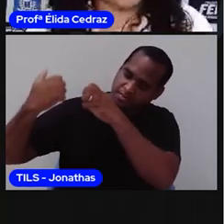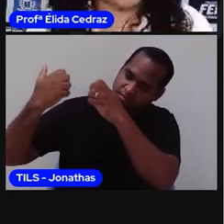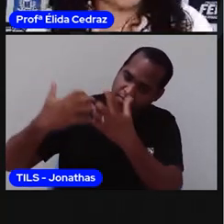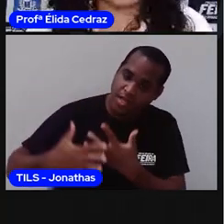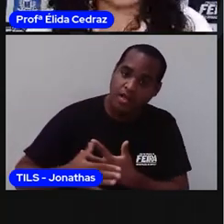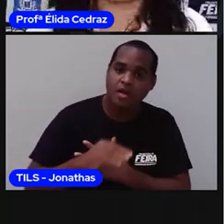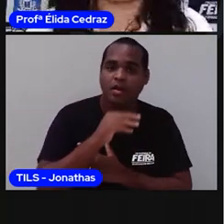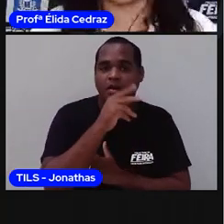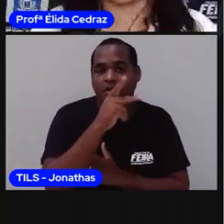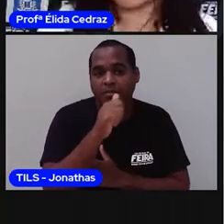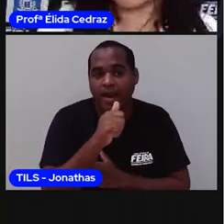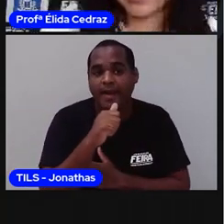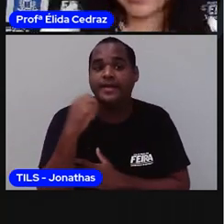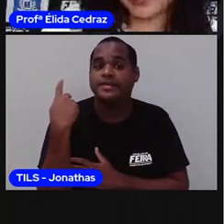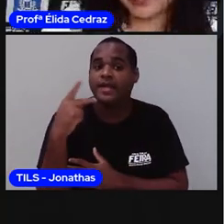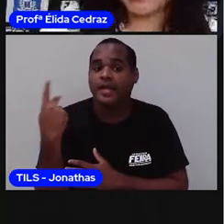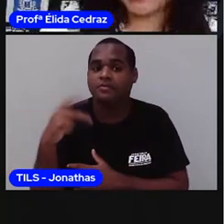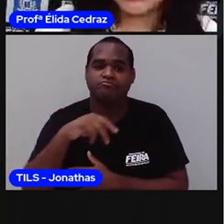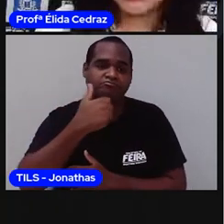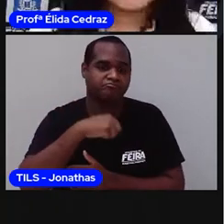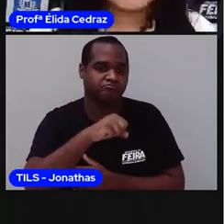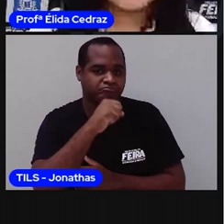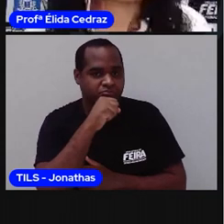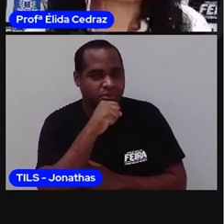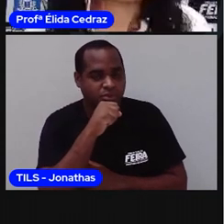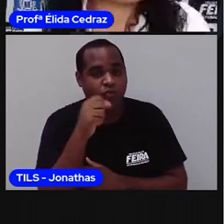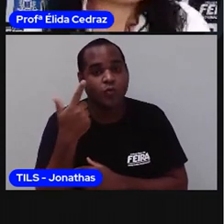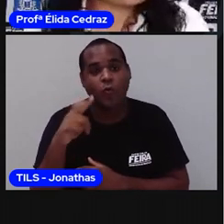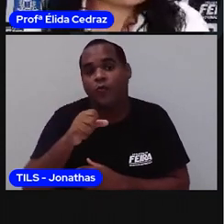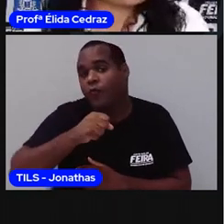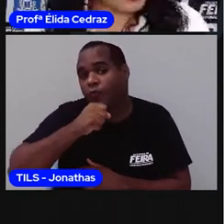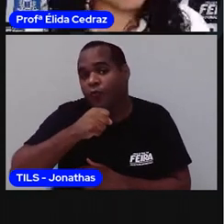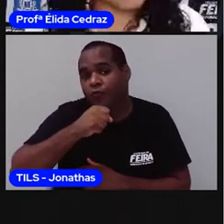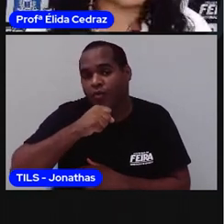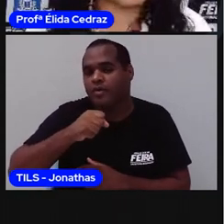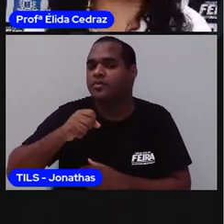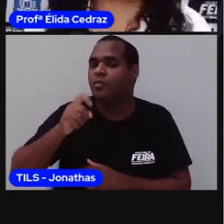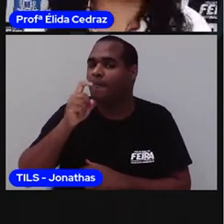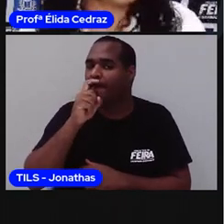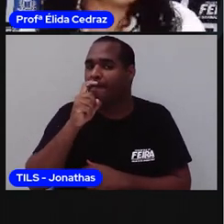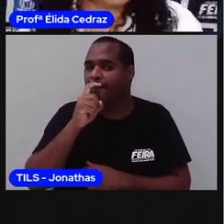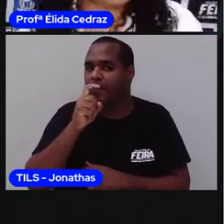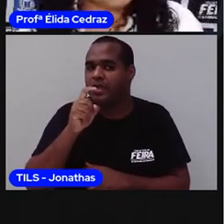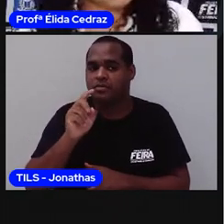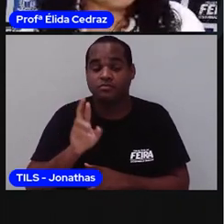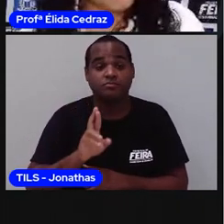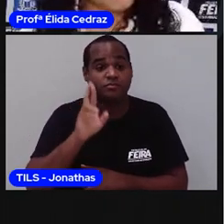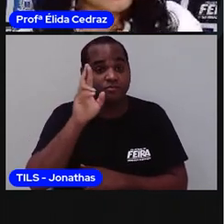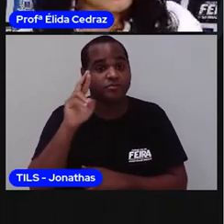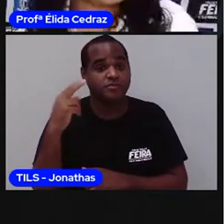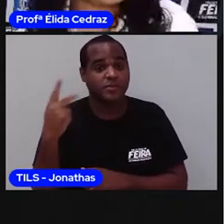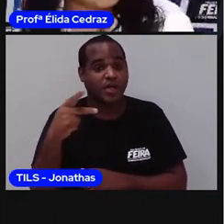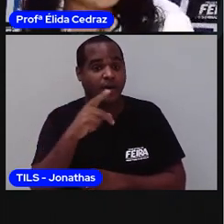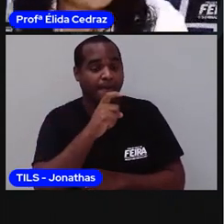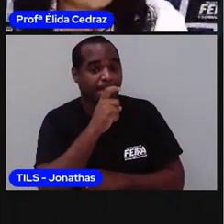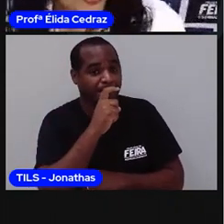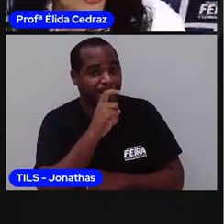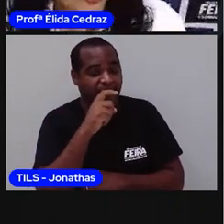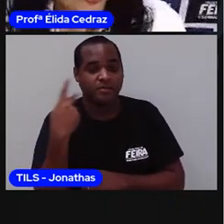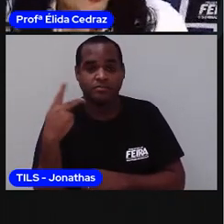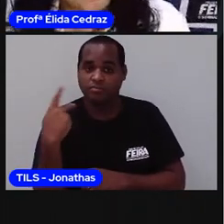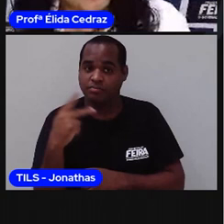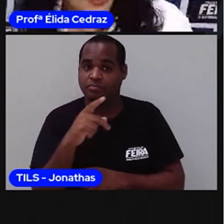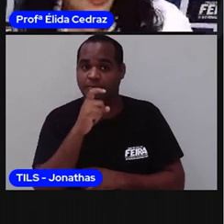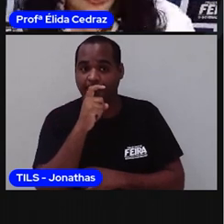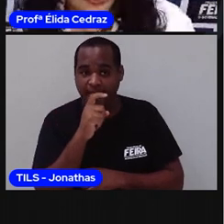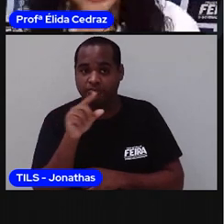os pais da mãe. E os avós paternos são os pais dos pais.